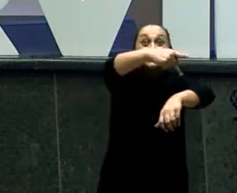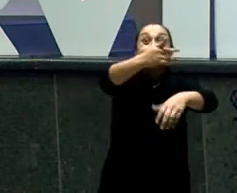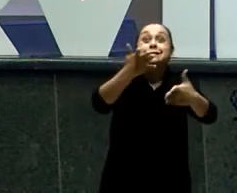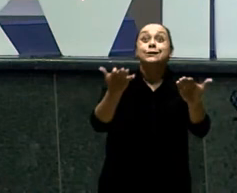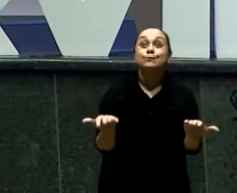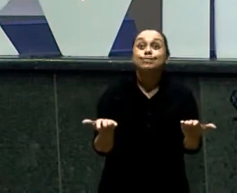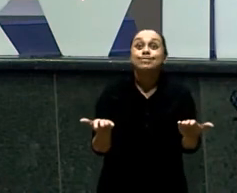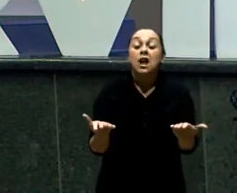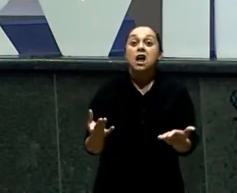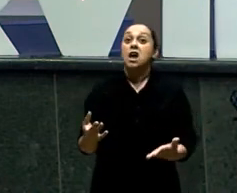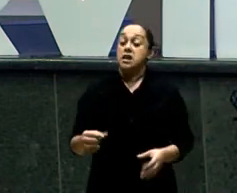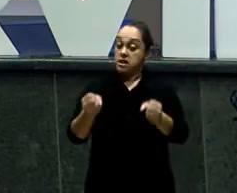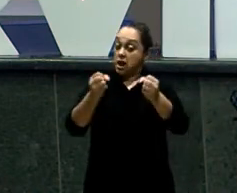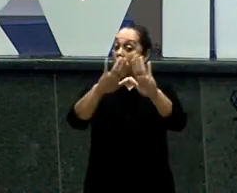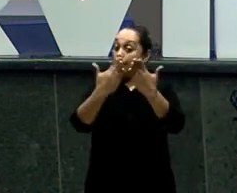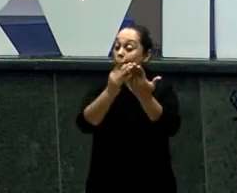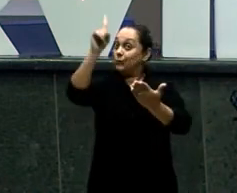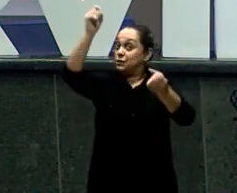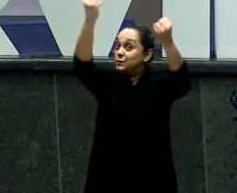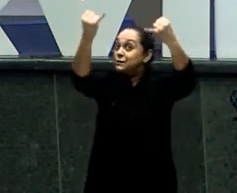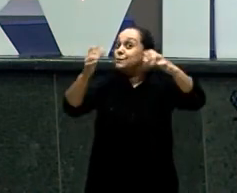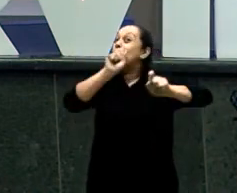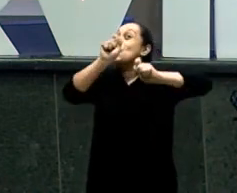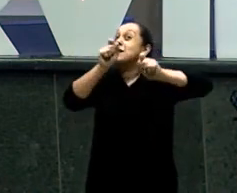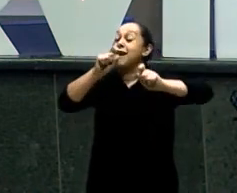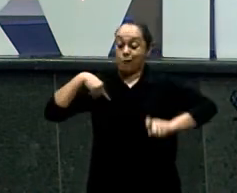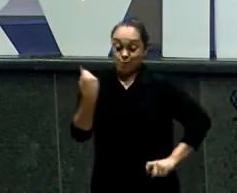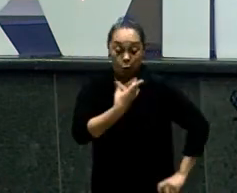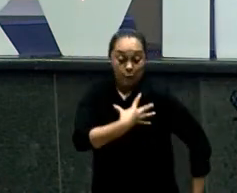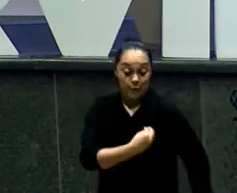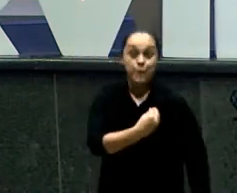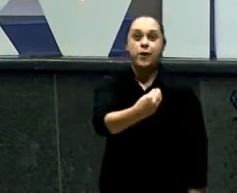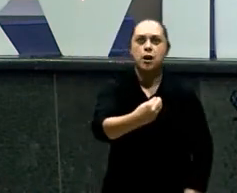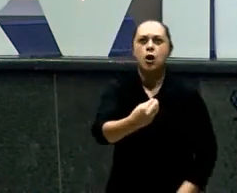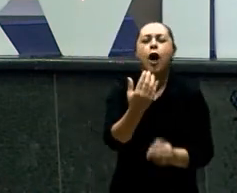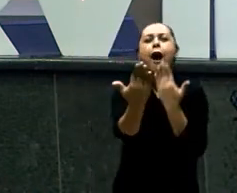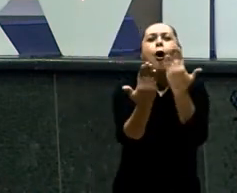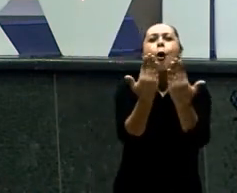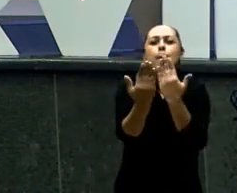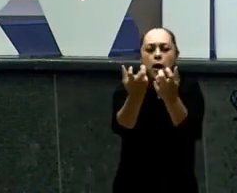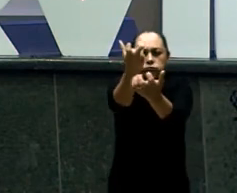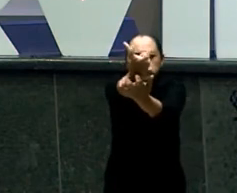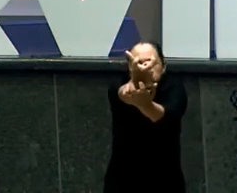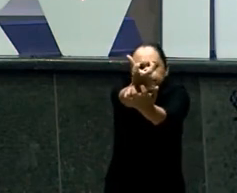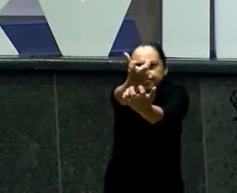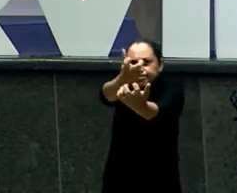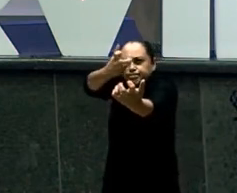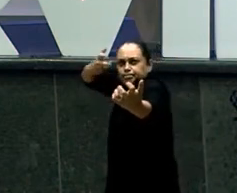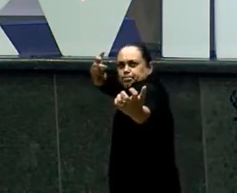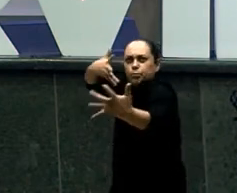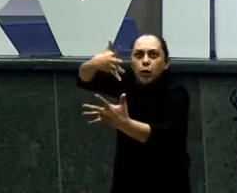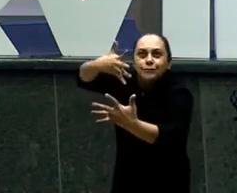Nas mãos Do valente Então eu não posso Tratar meu filho E minha filha Como se fossem